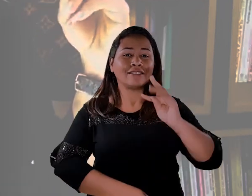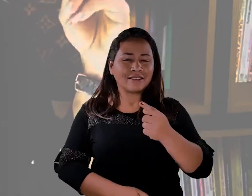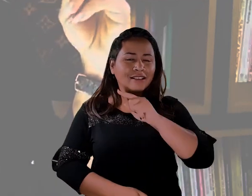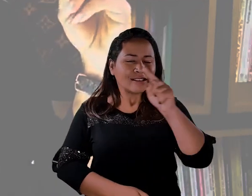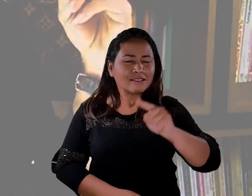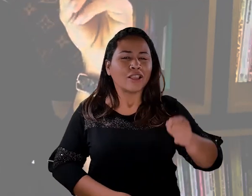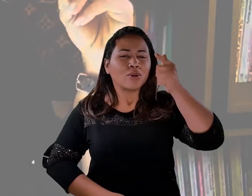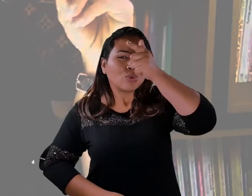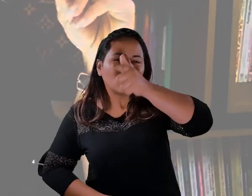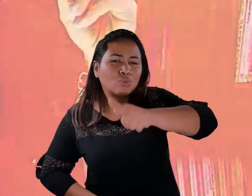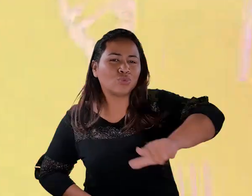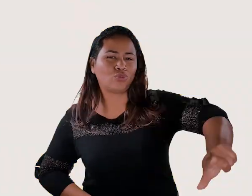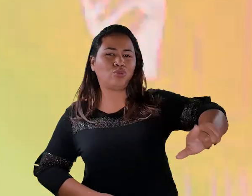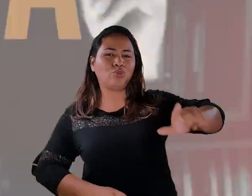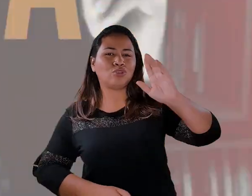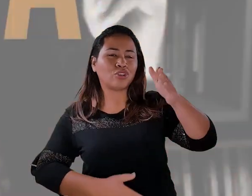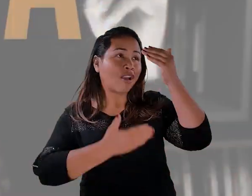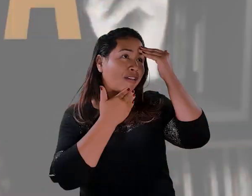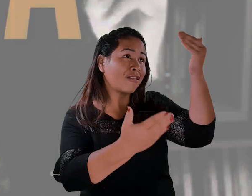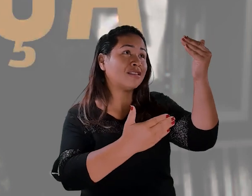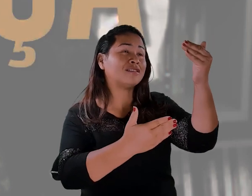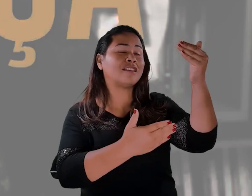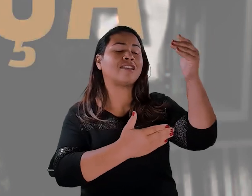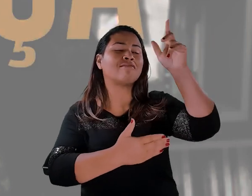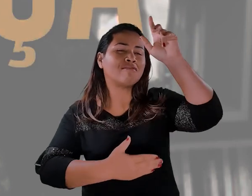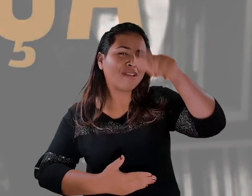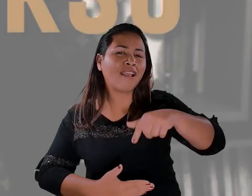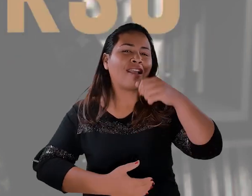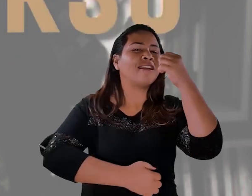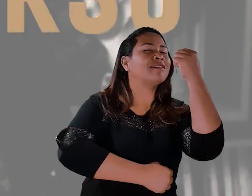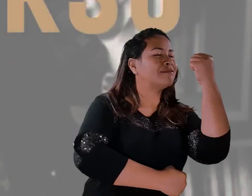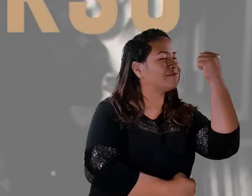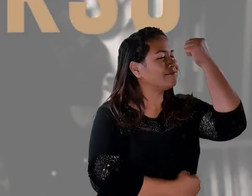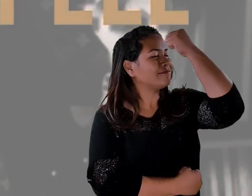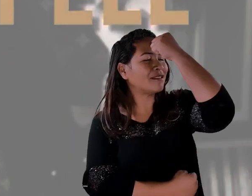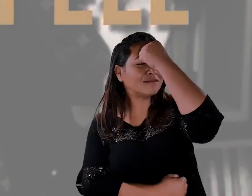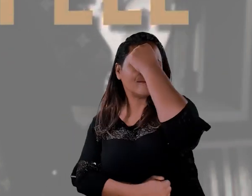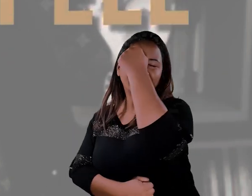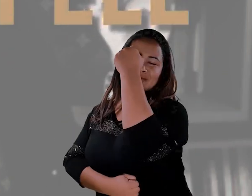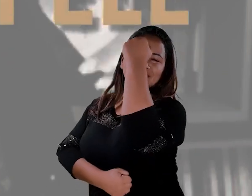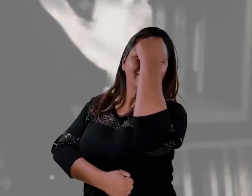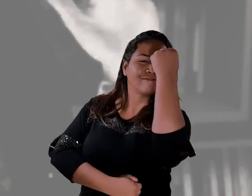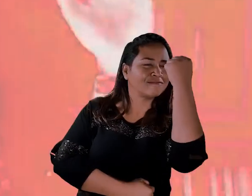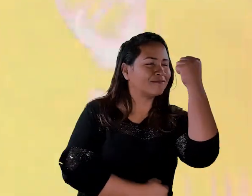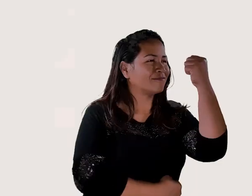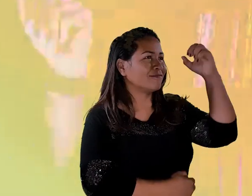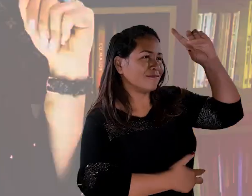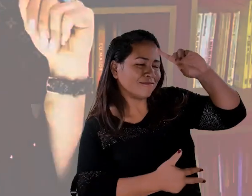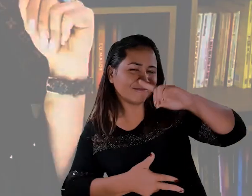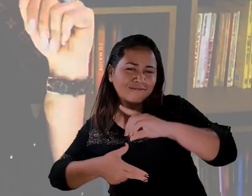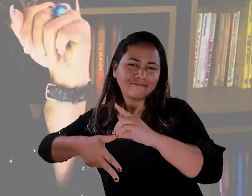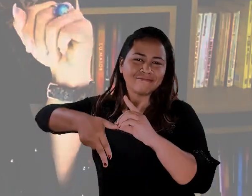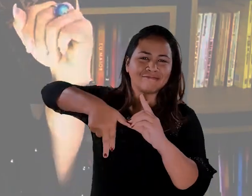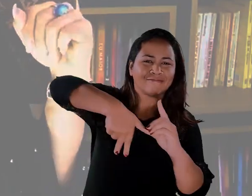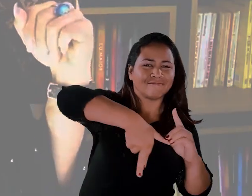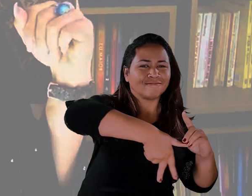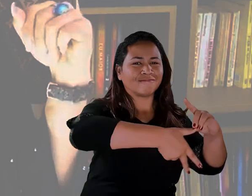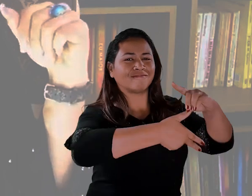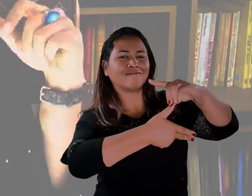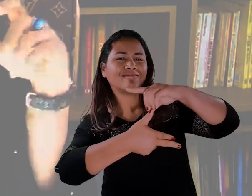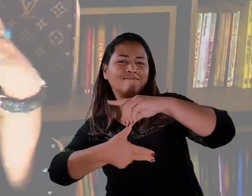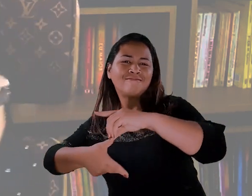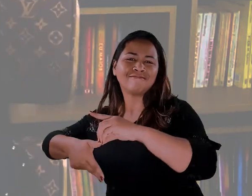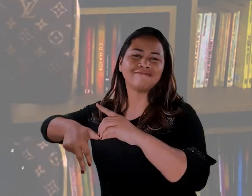com a certeza de que já é real. Dança a dança do universo, junto com ele. E vai, é isso. Hoje,